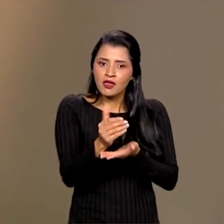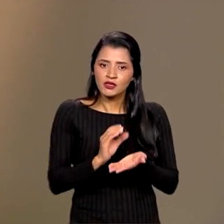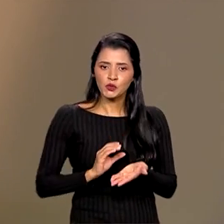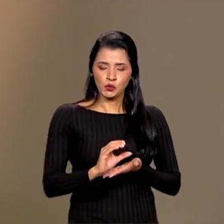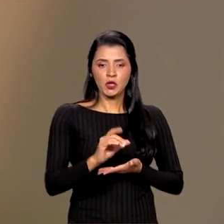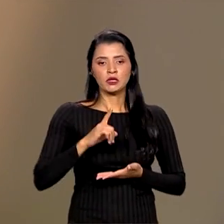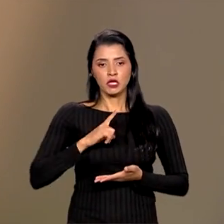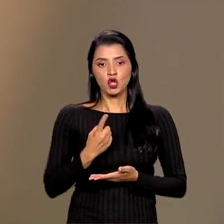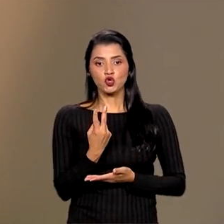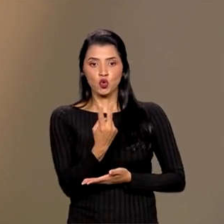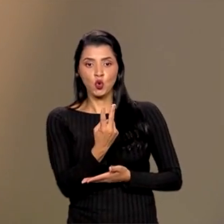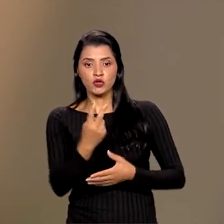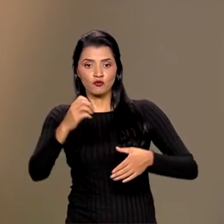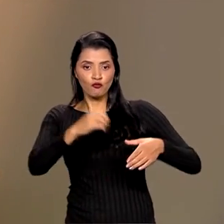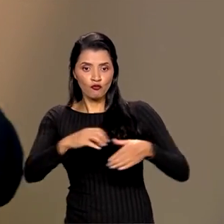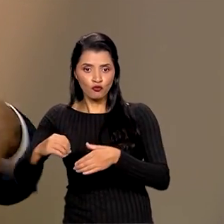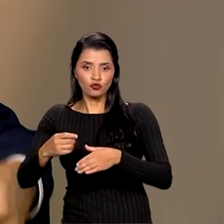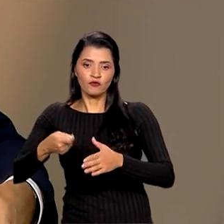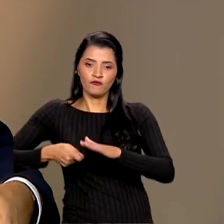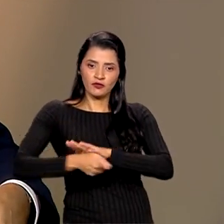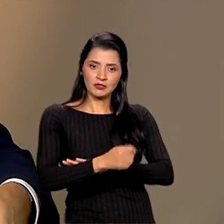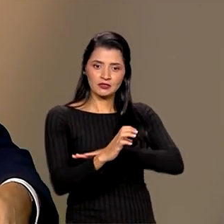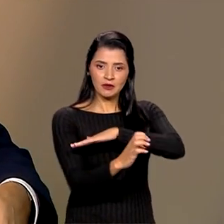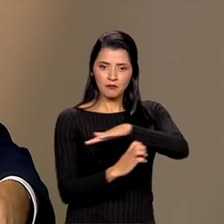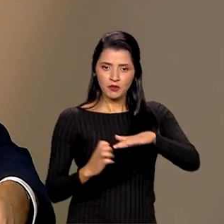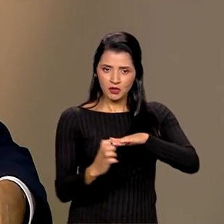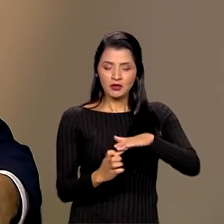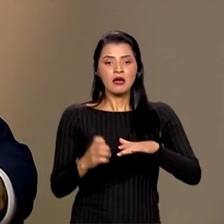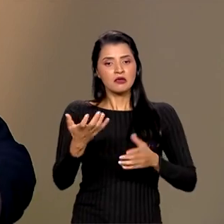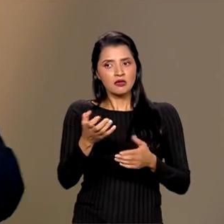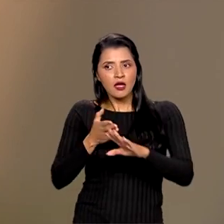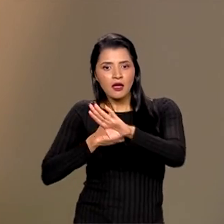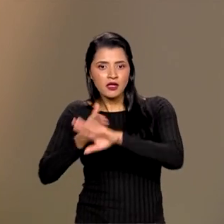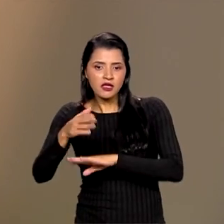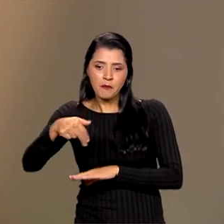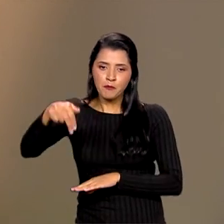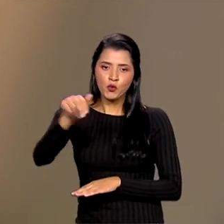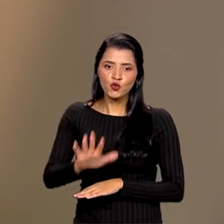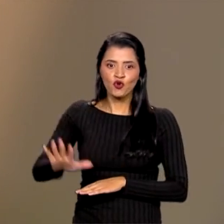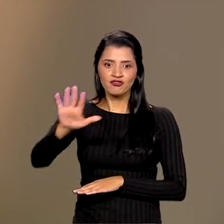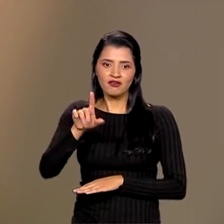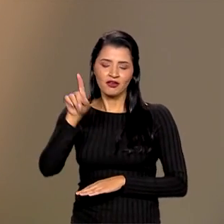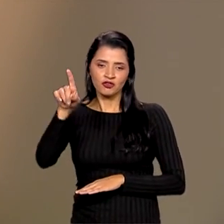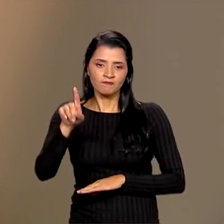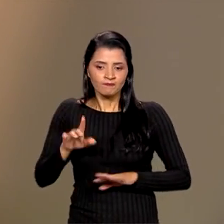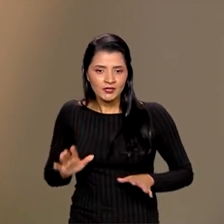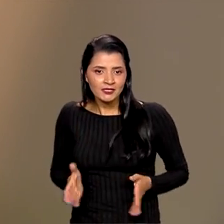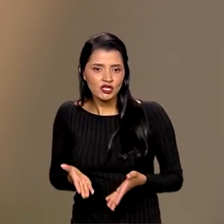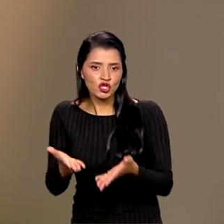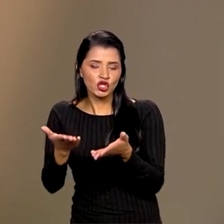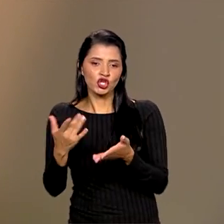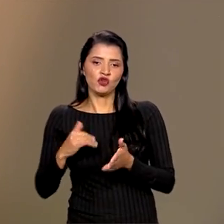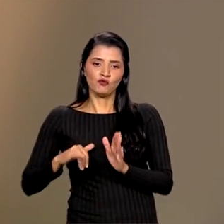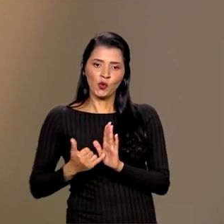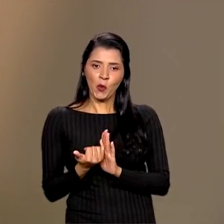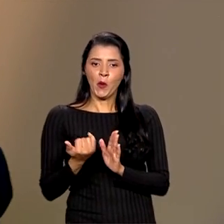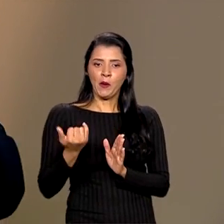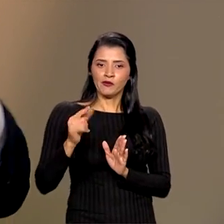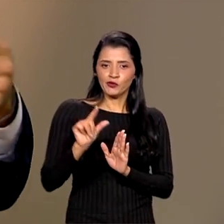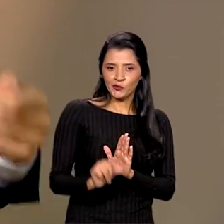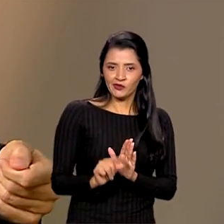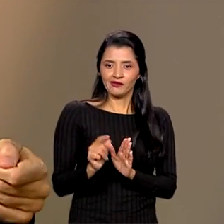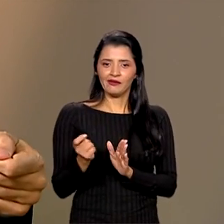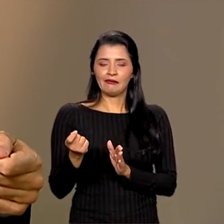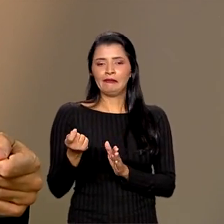financiam as empresas que querem se instalar no Nordeste a partir de incentivos por desoneração para pagamento de impostos ou